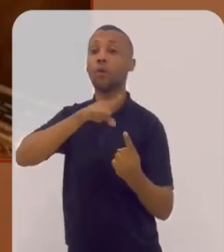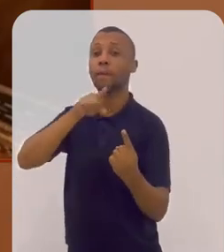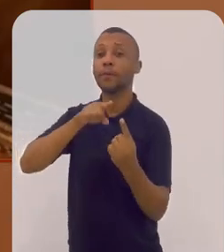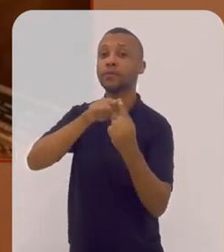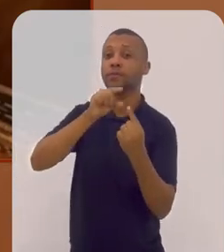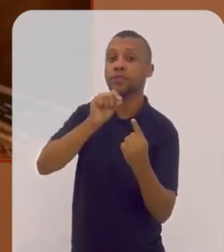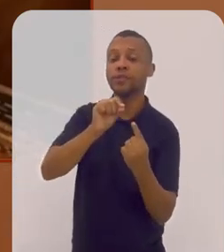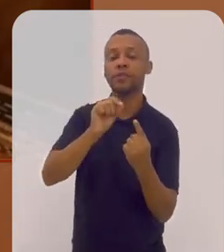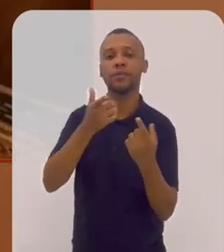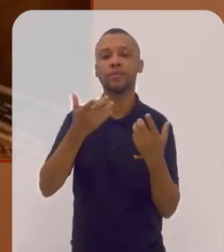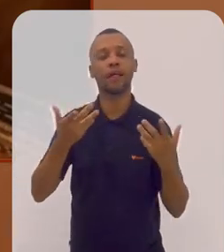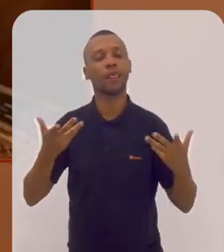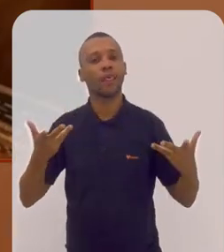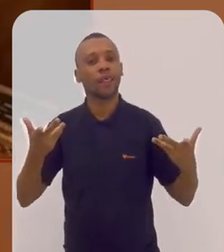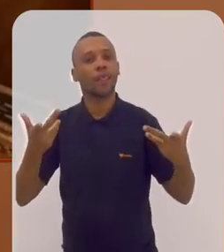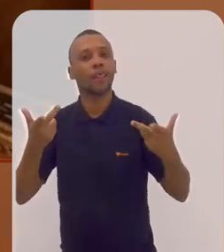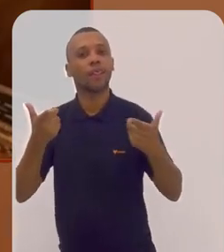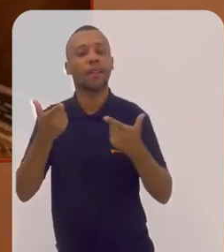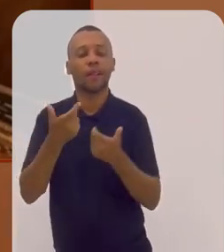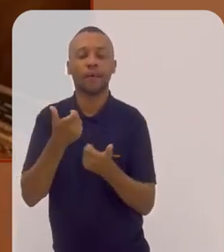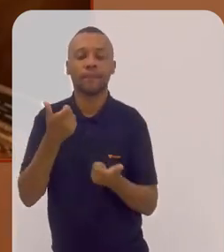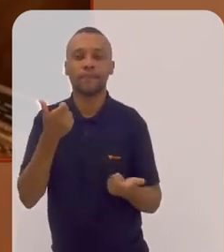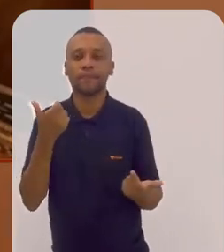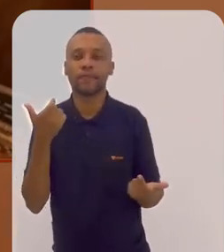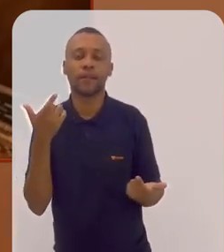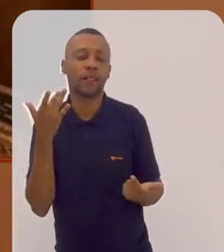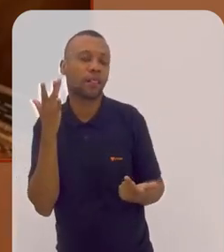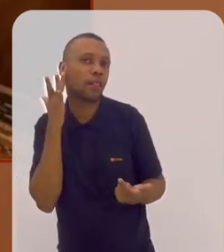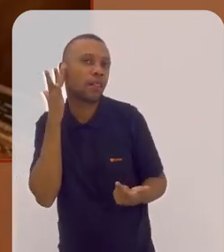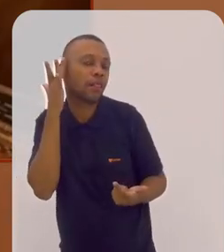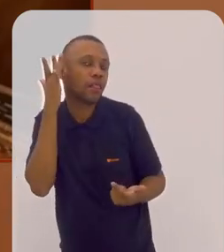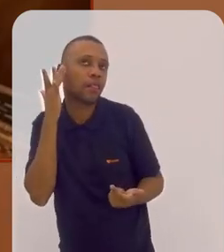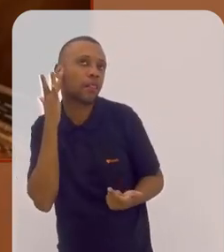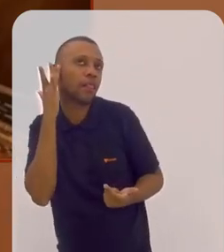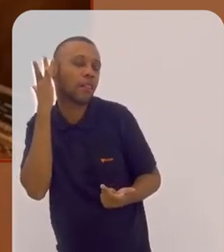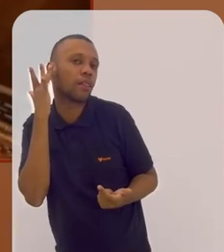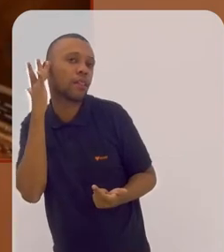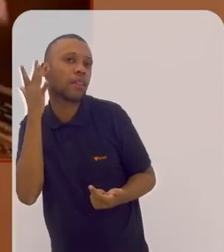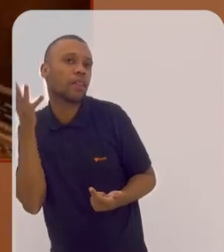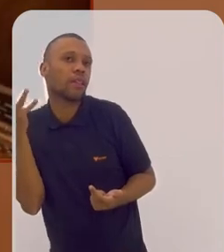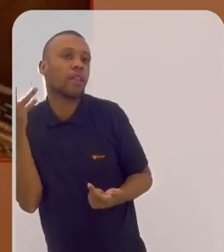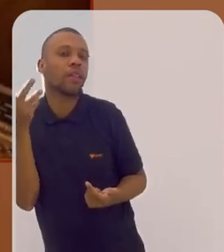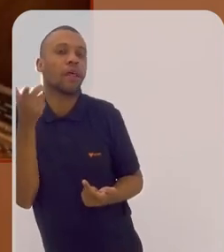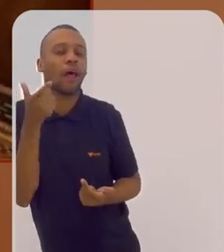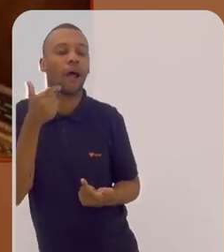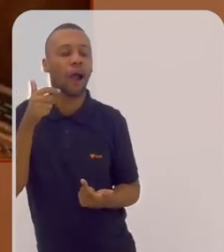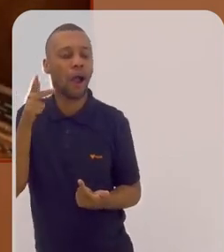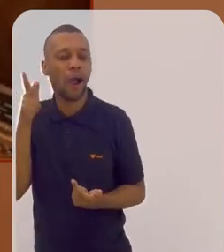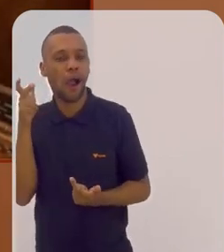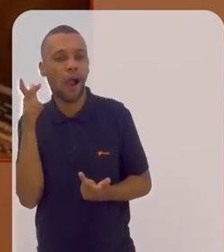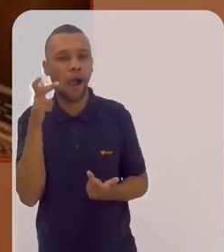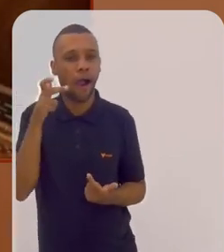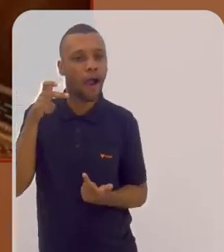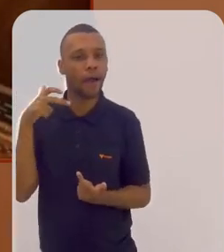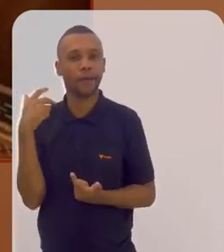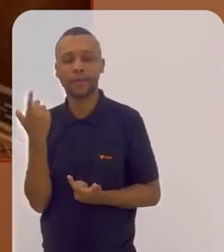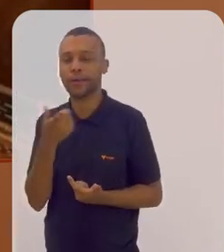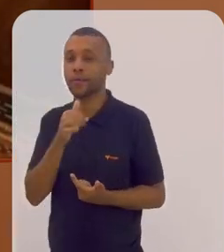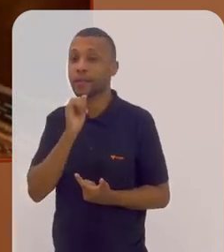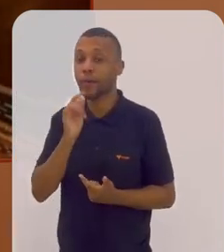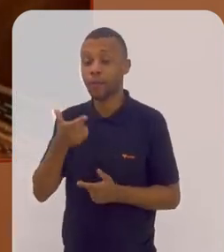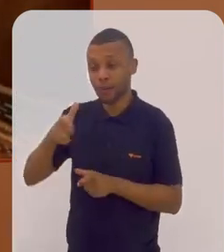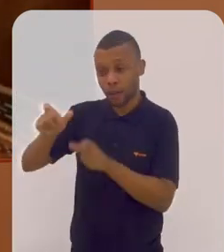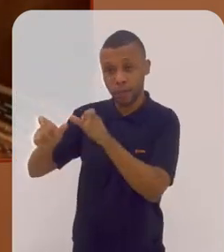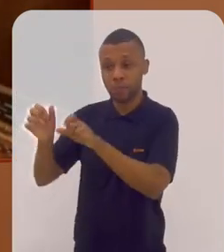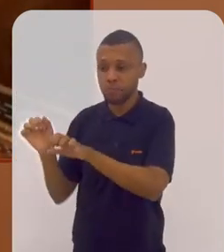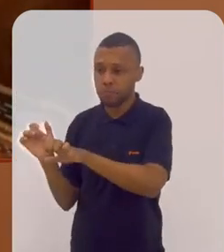tinha o propósito de maravilhar os ouvintes. Então, quando os fiéis